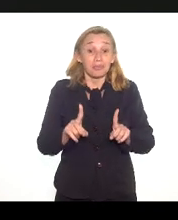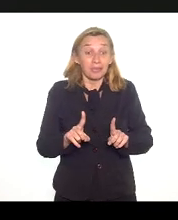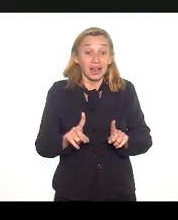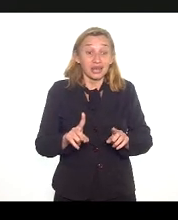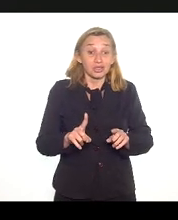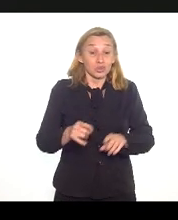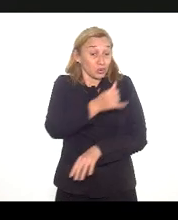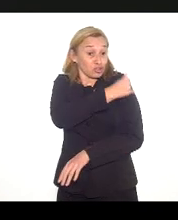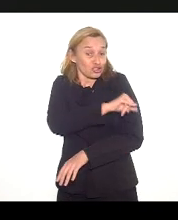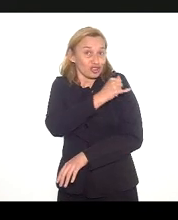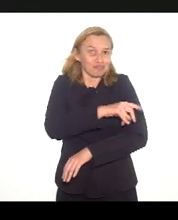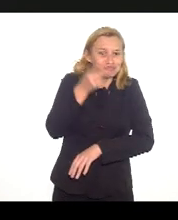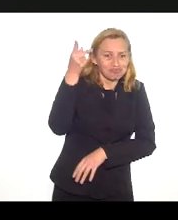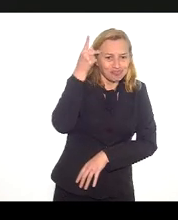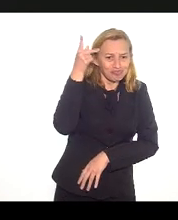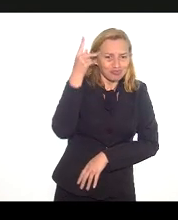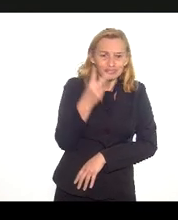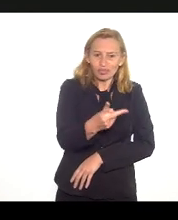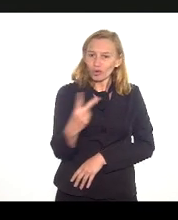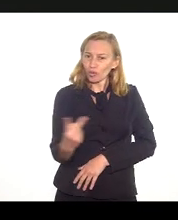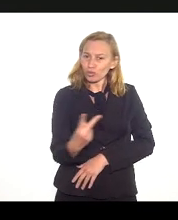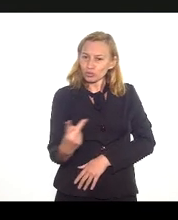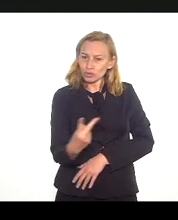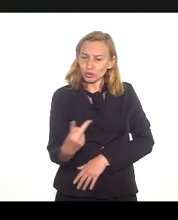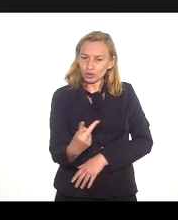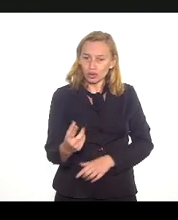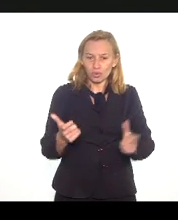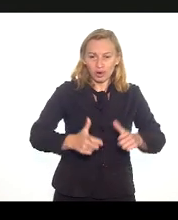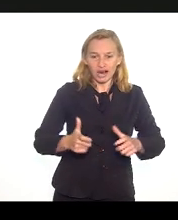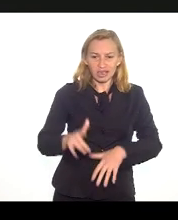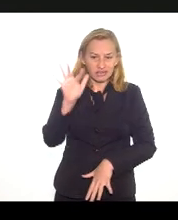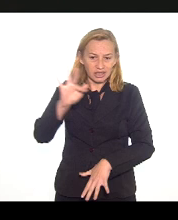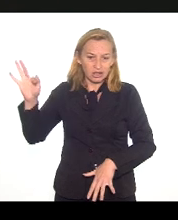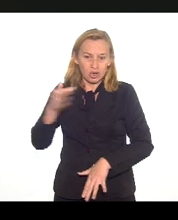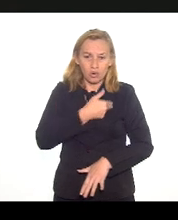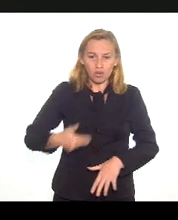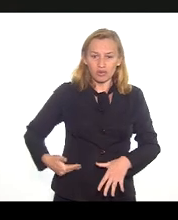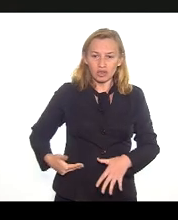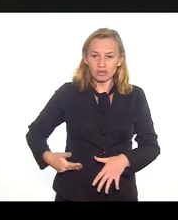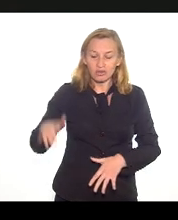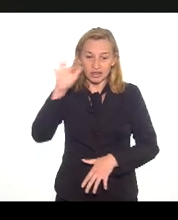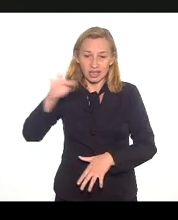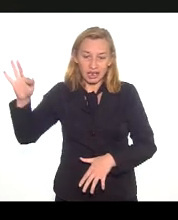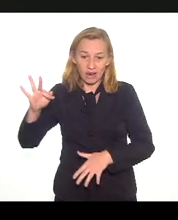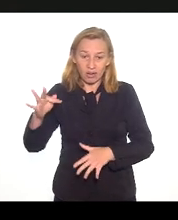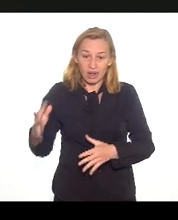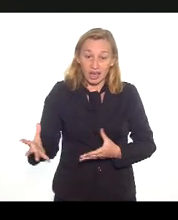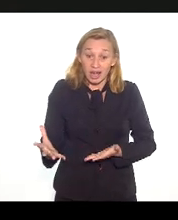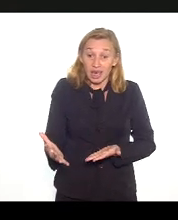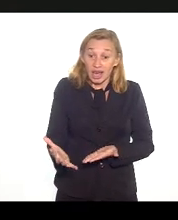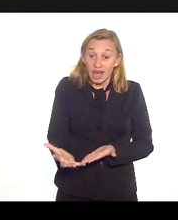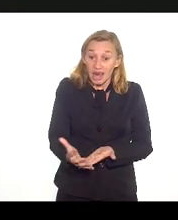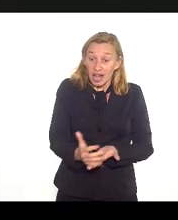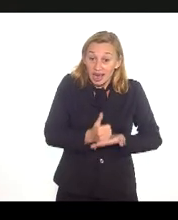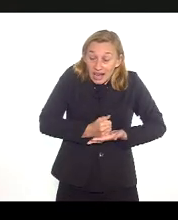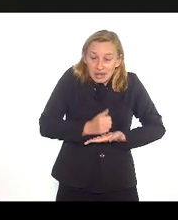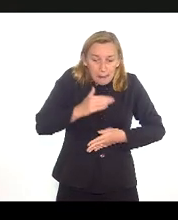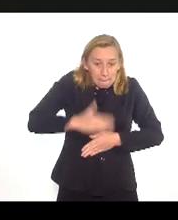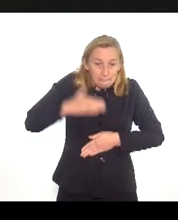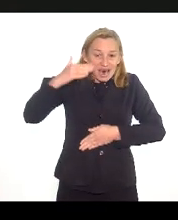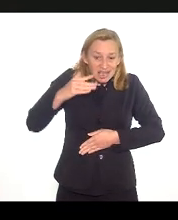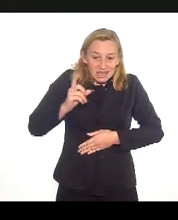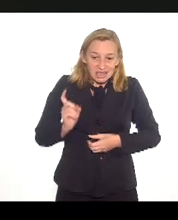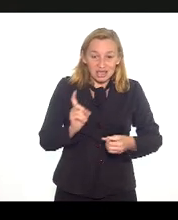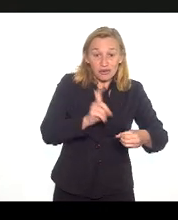o Rio de Janeiro e o São Paulo, são duas unidades da federação em que o governo federal arrecada muito e devolve muito pouco. Só que São Paulo é um estado